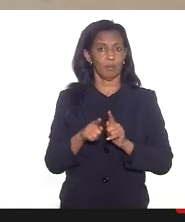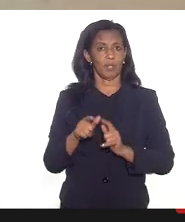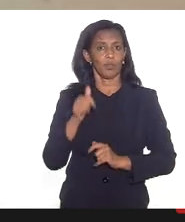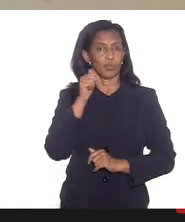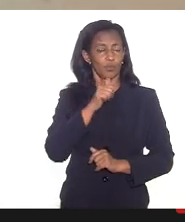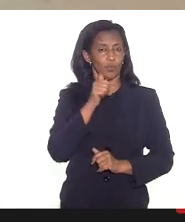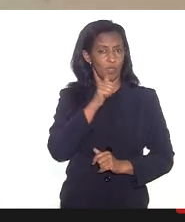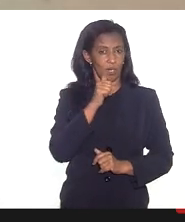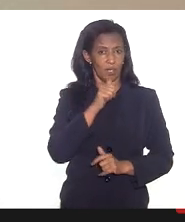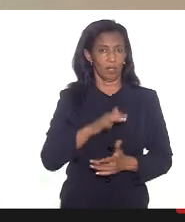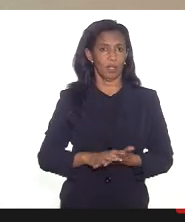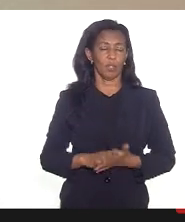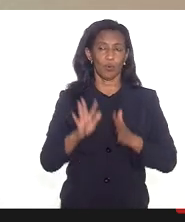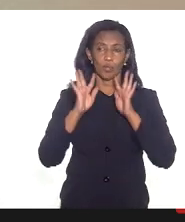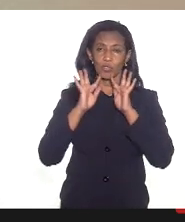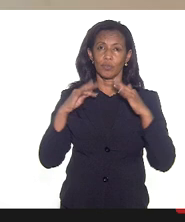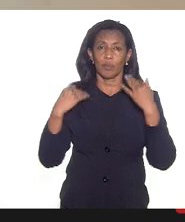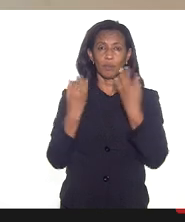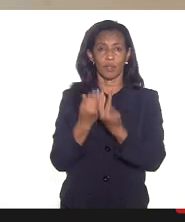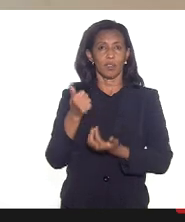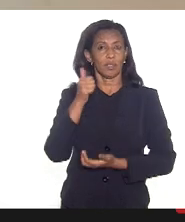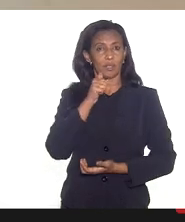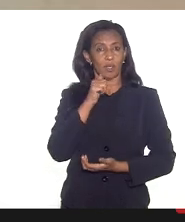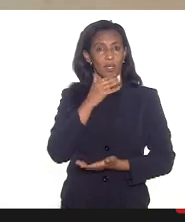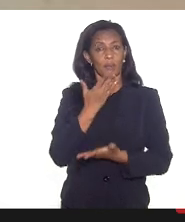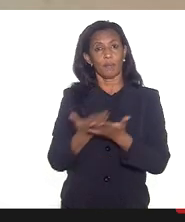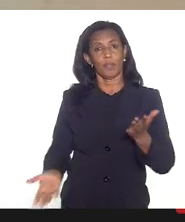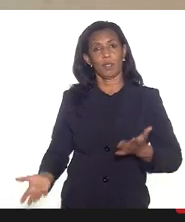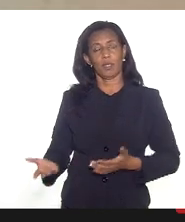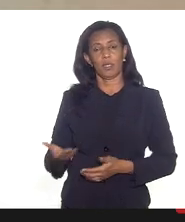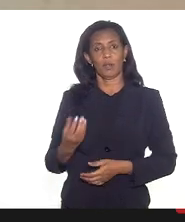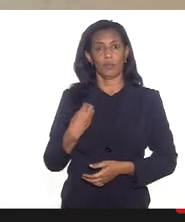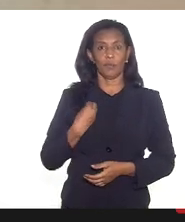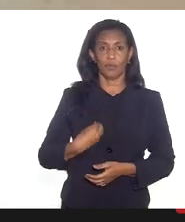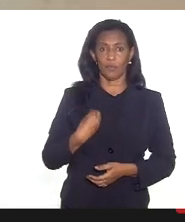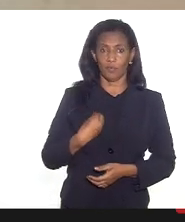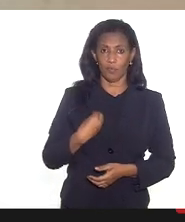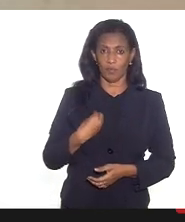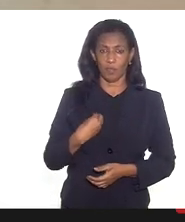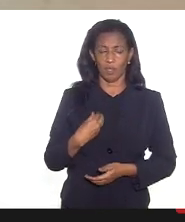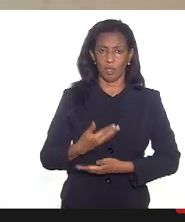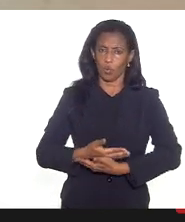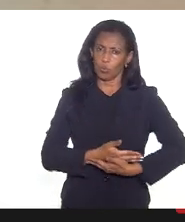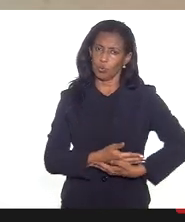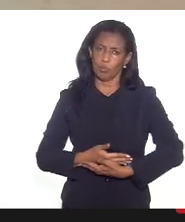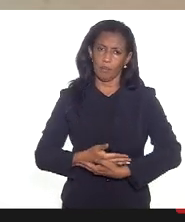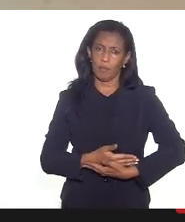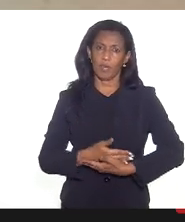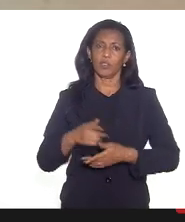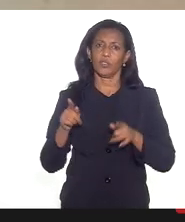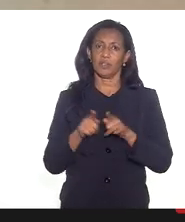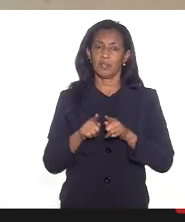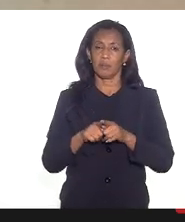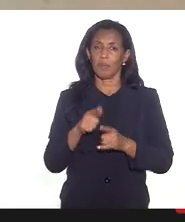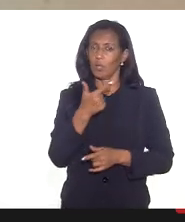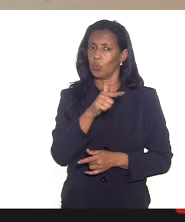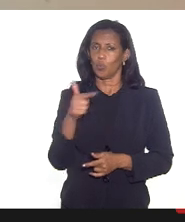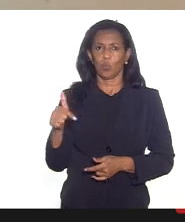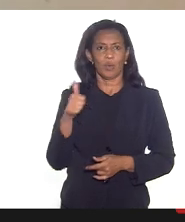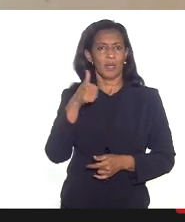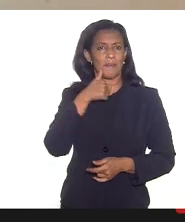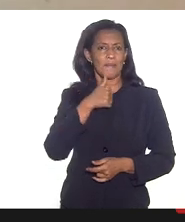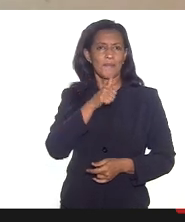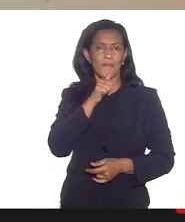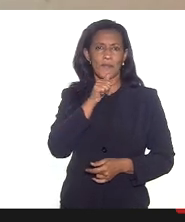mulheres com as famílias das mulheres que perderam suas vidas e com os bebês que ficaram óculos nessa